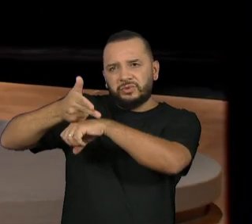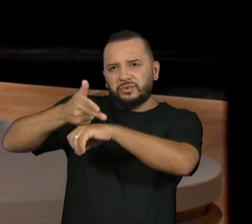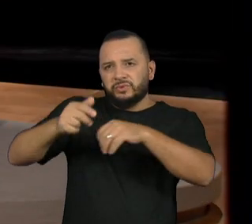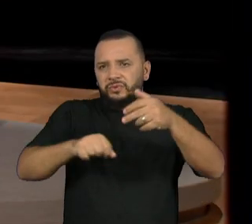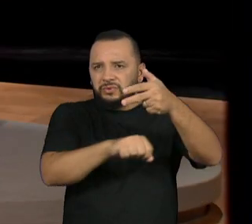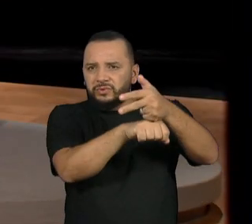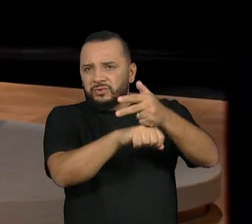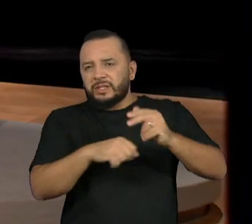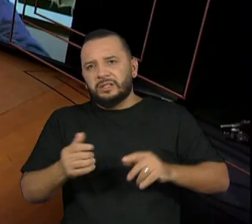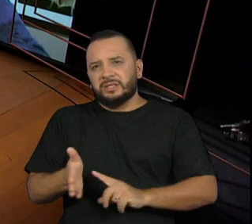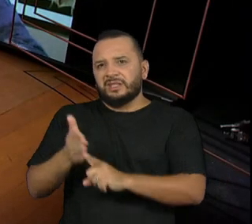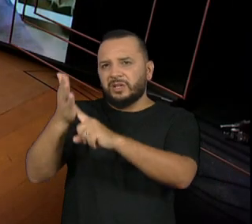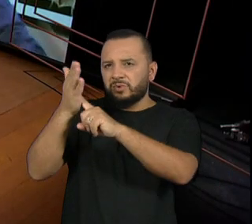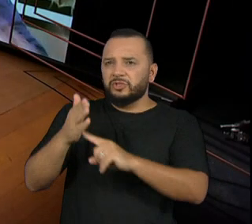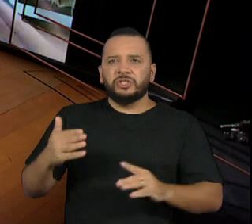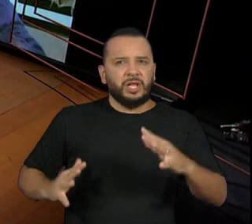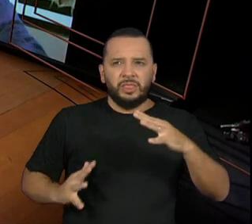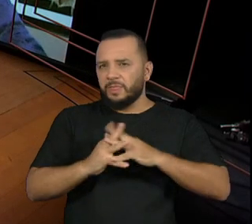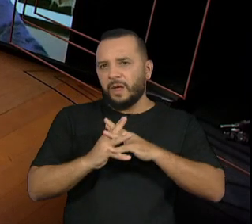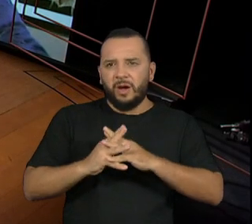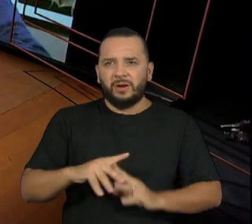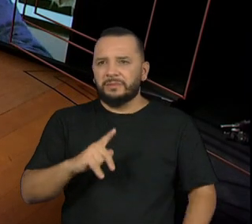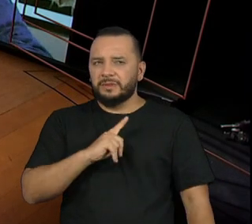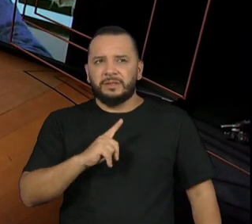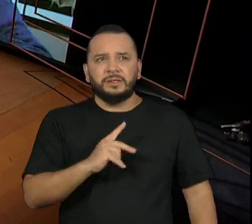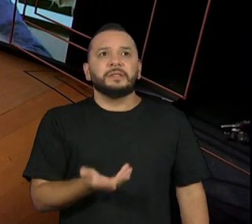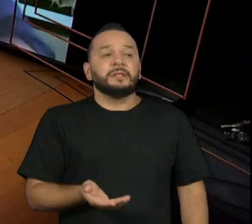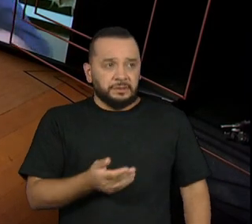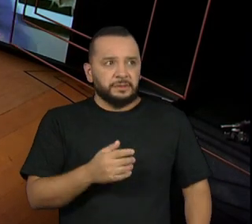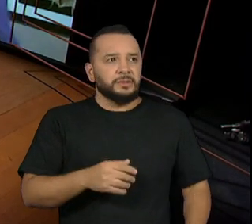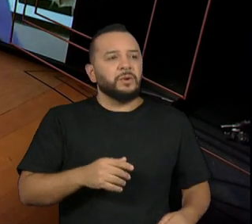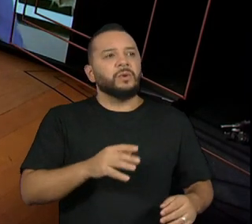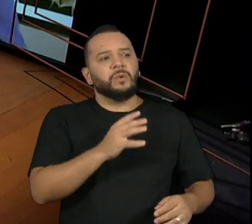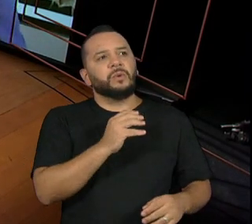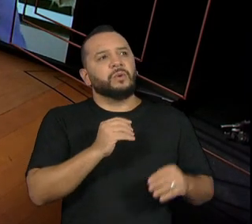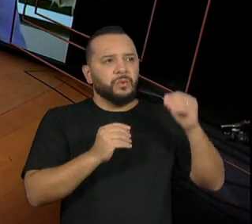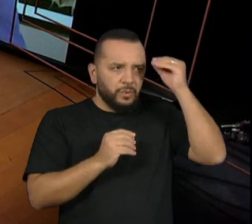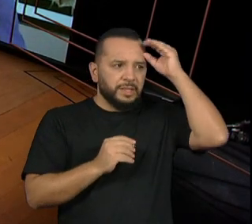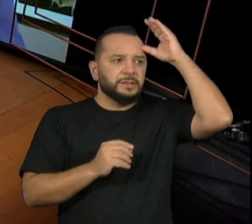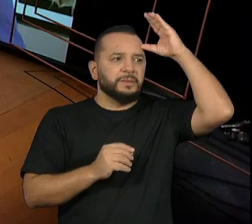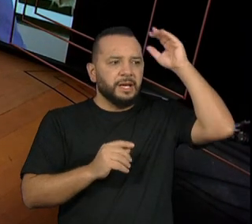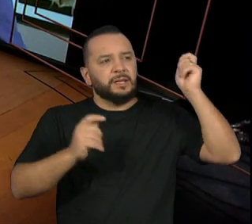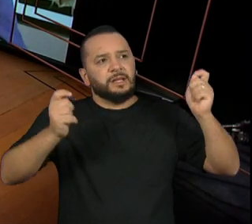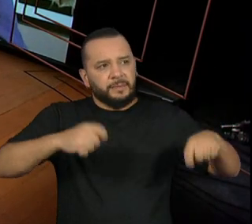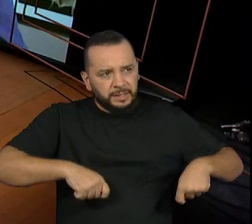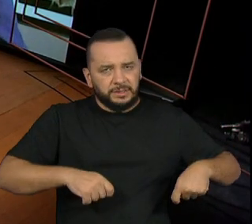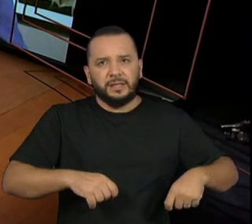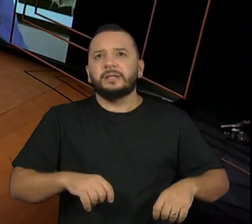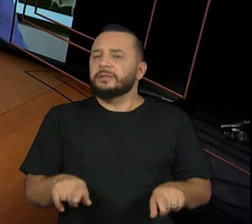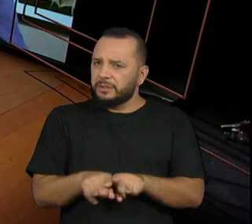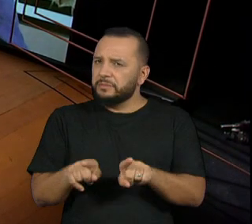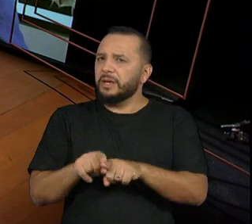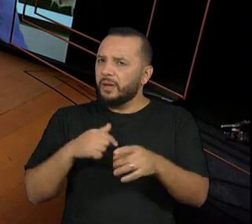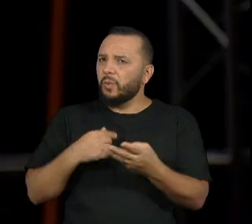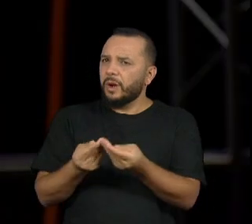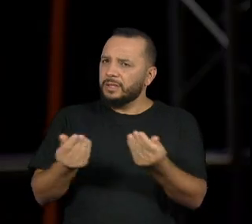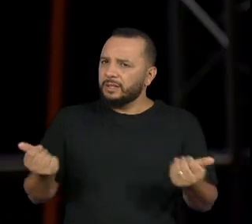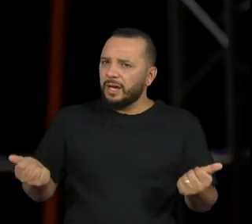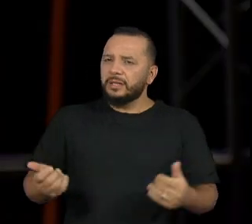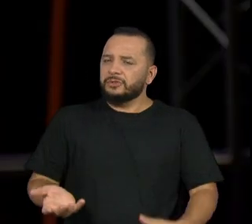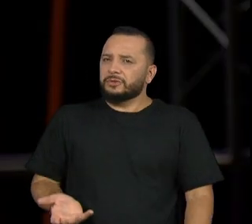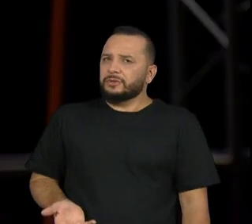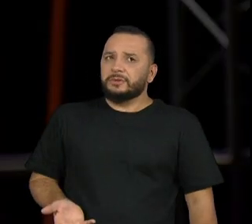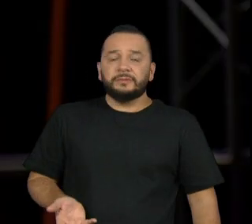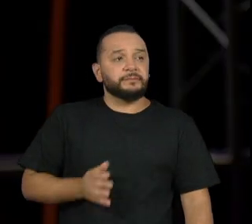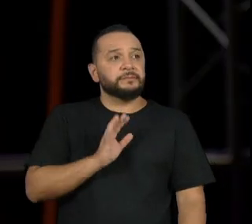de conta, e o Muita competência, Muita competência, muita qualidade artística também, né? Agora,